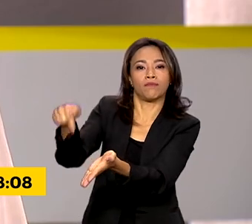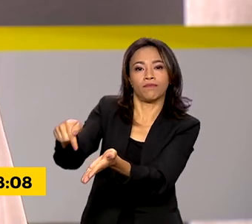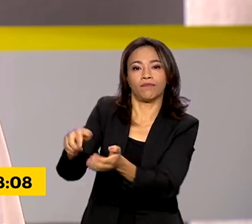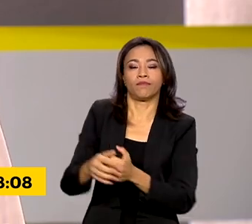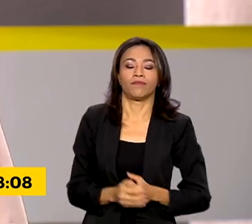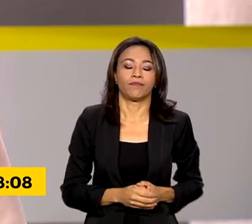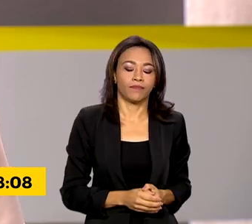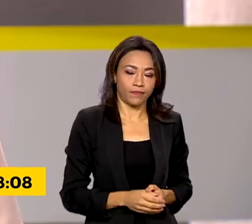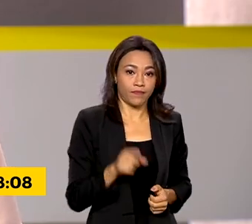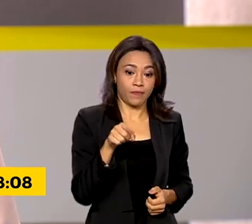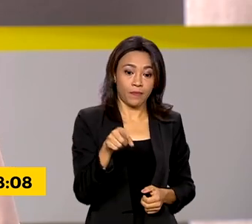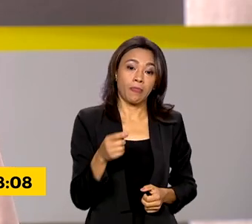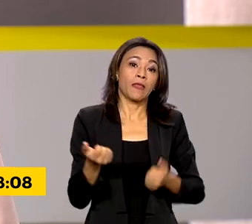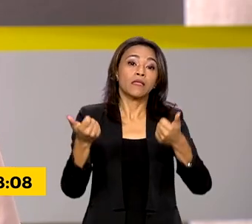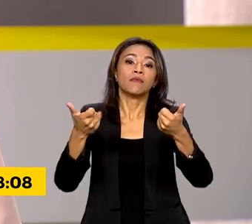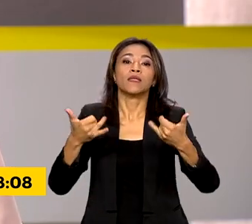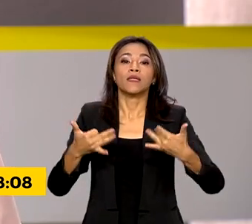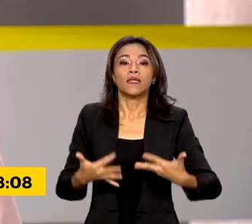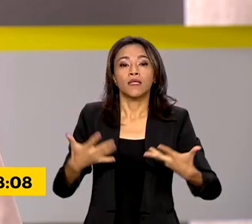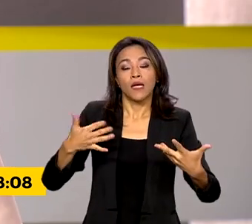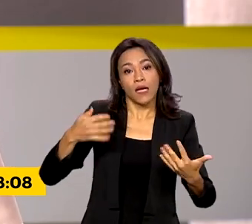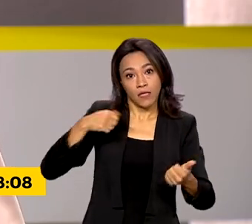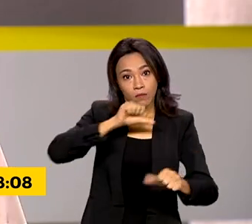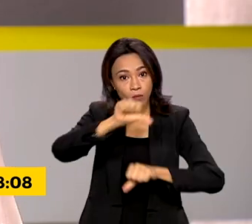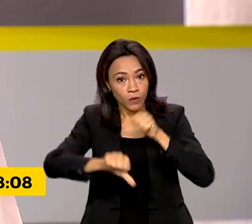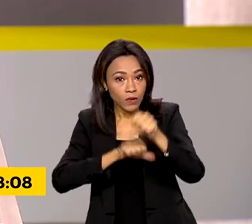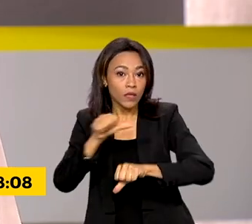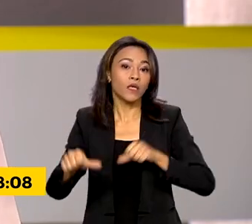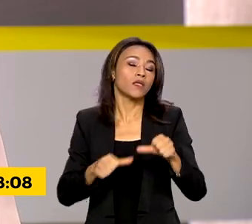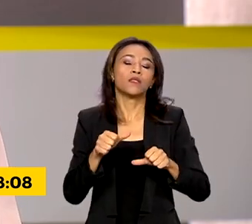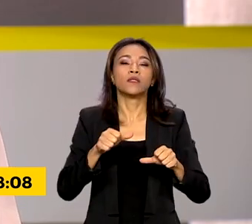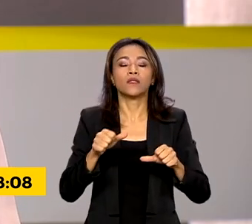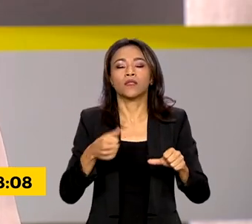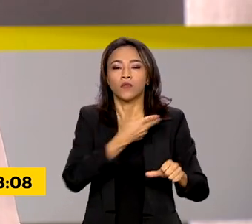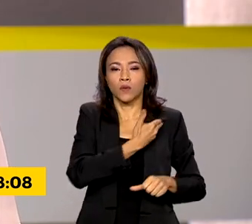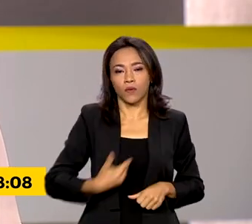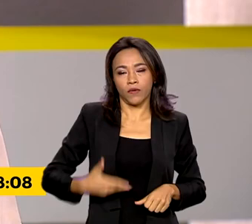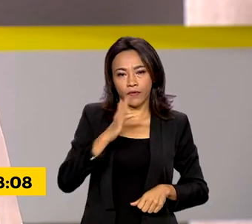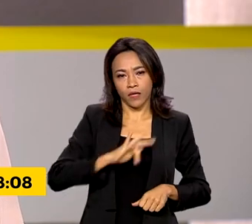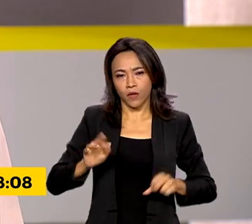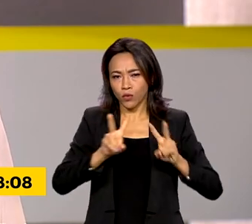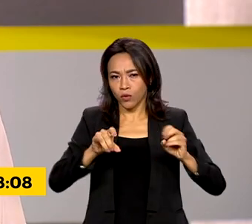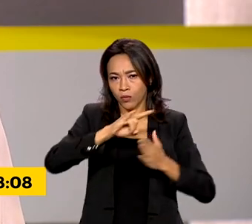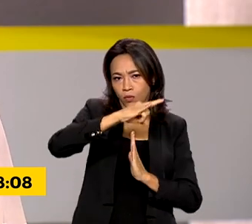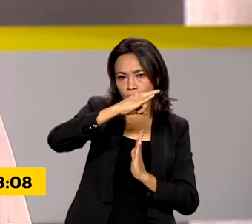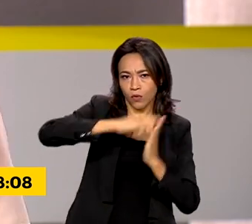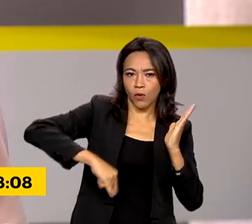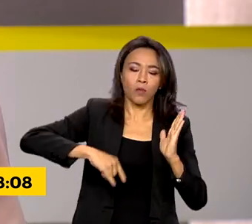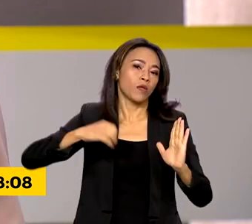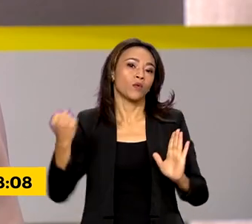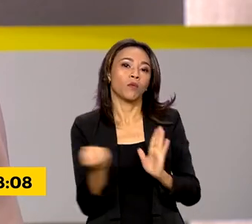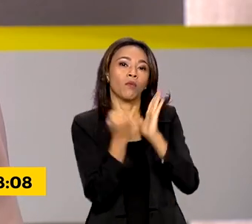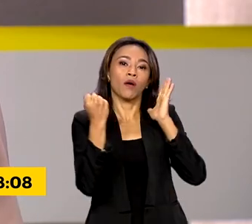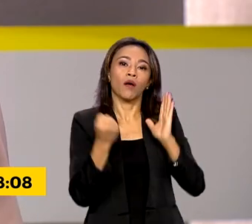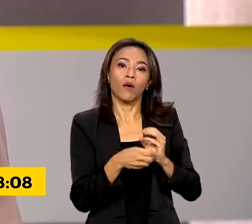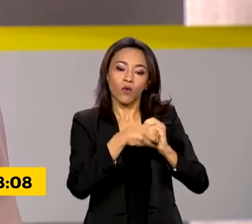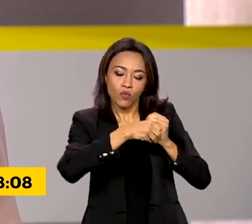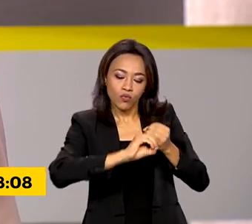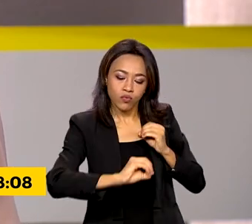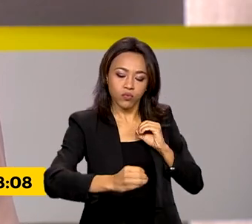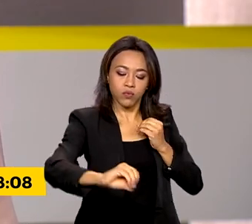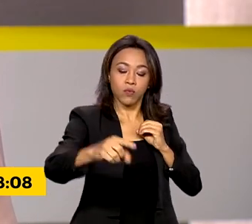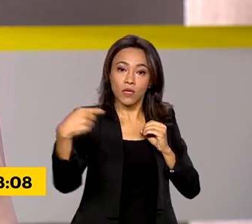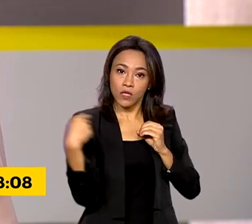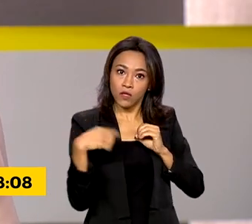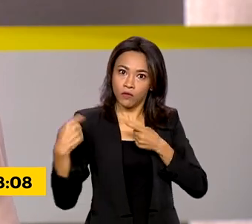As mudanças feitas pelo governo federal no marco legal do saneamento básico foram debatidas em audiência